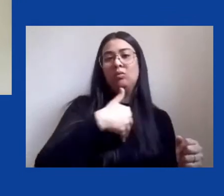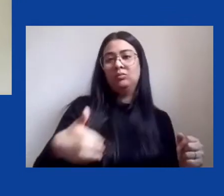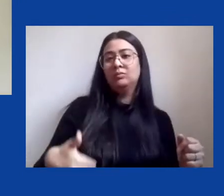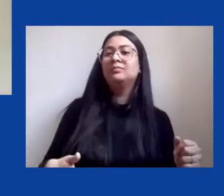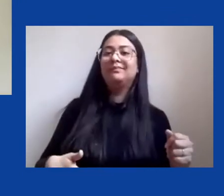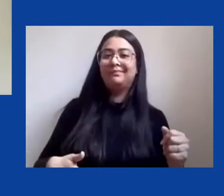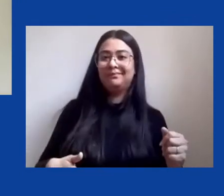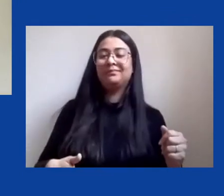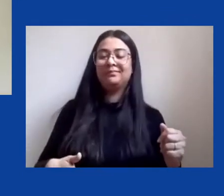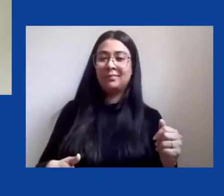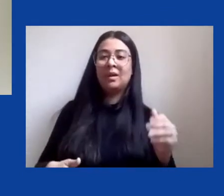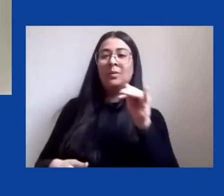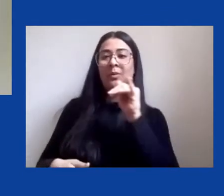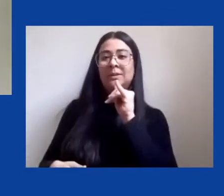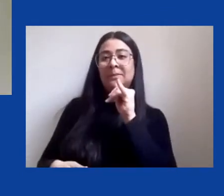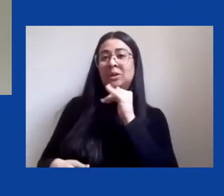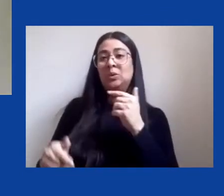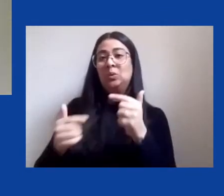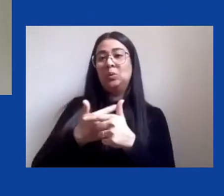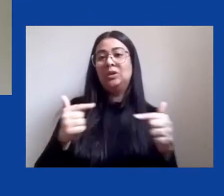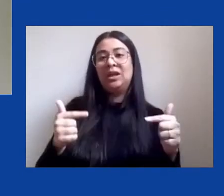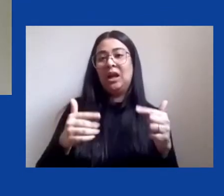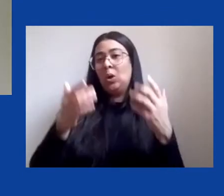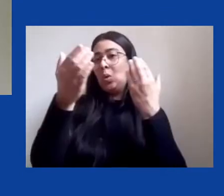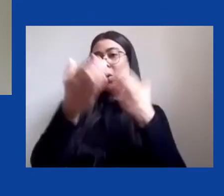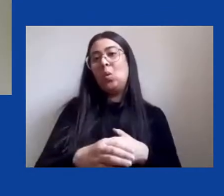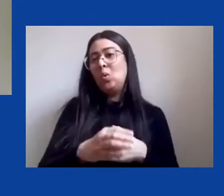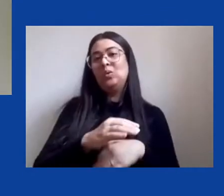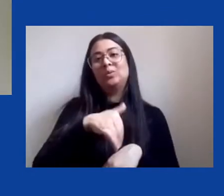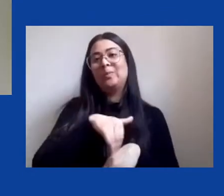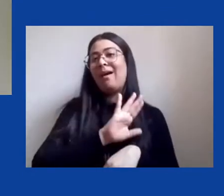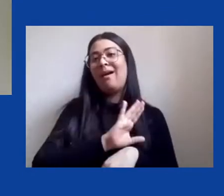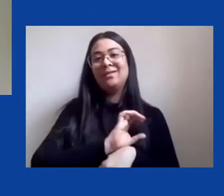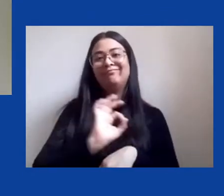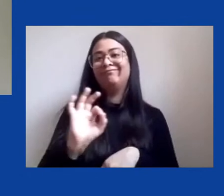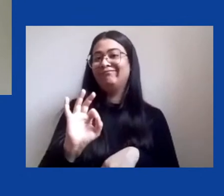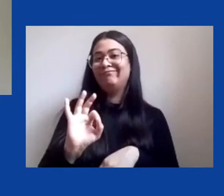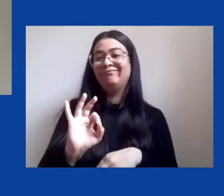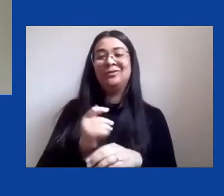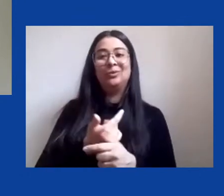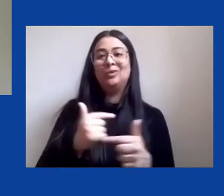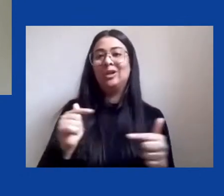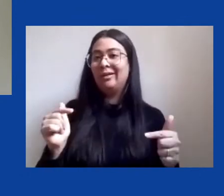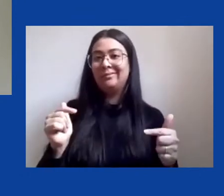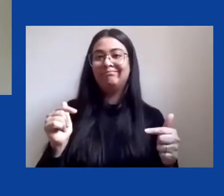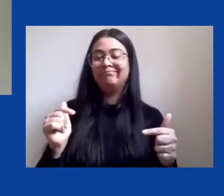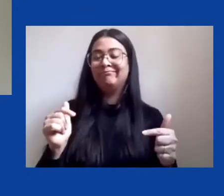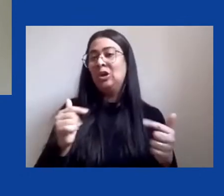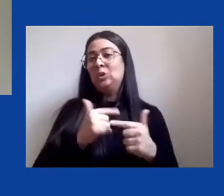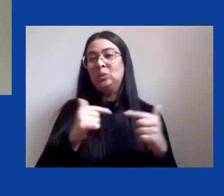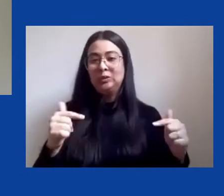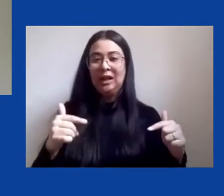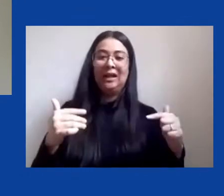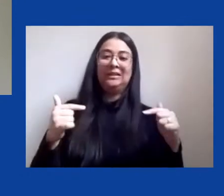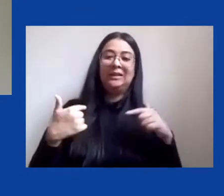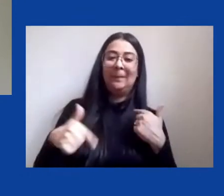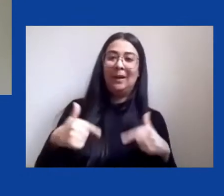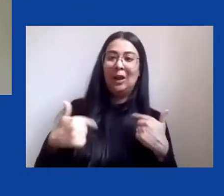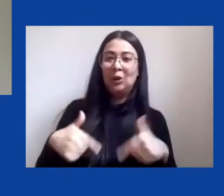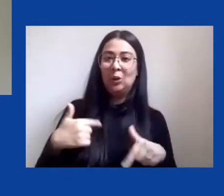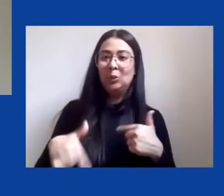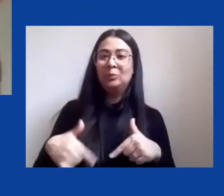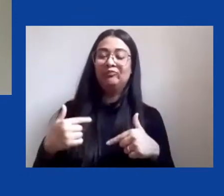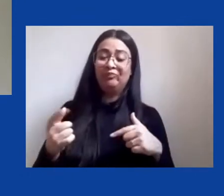não mais realização de concursos, sem funcionários, enfim, sem recursos para executar as suas